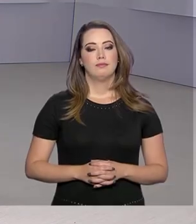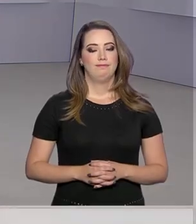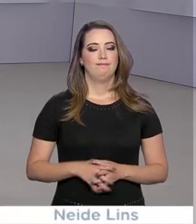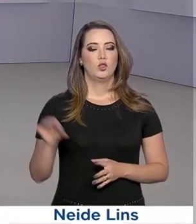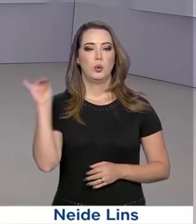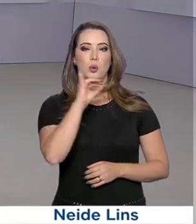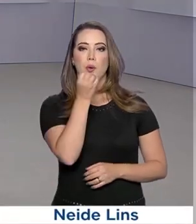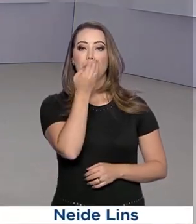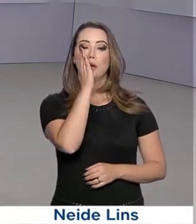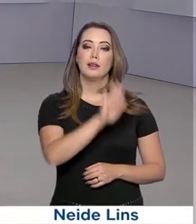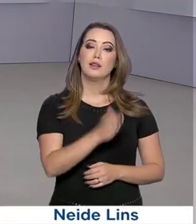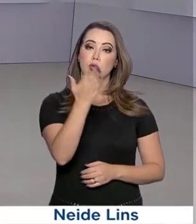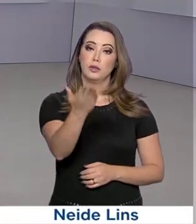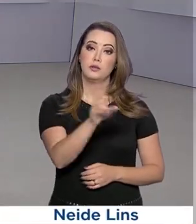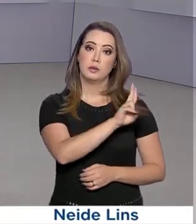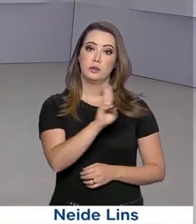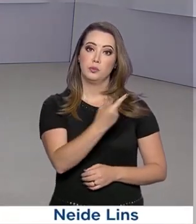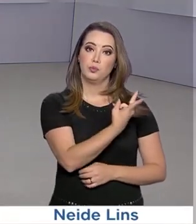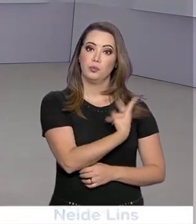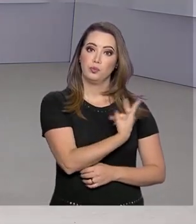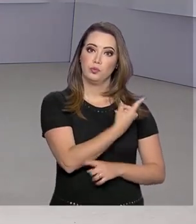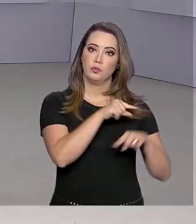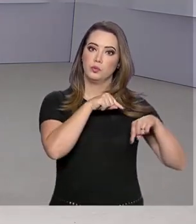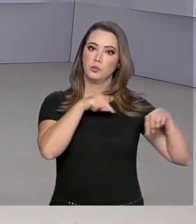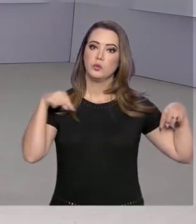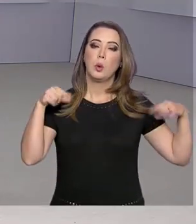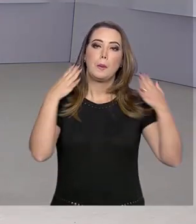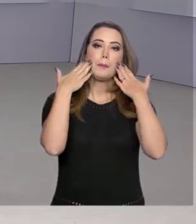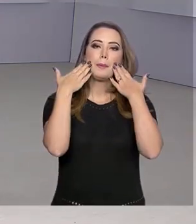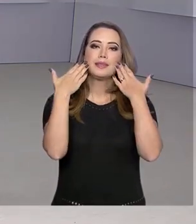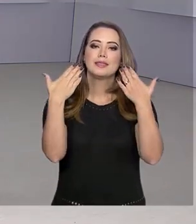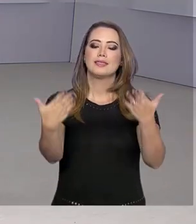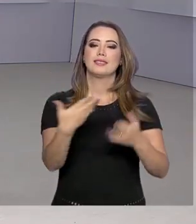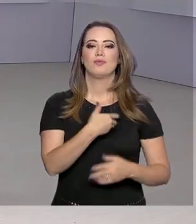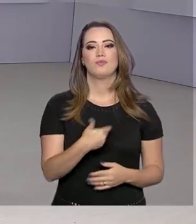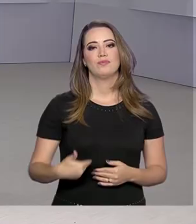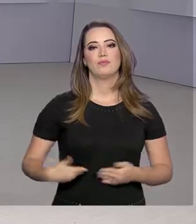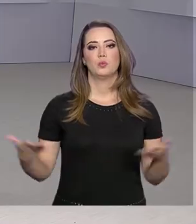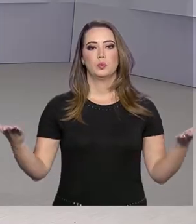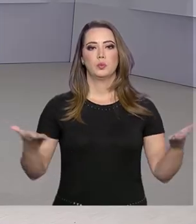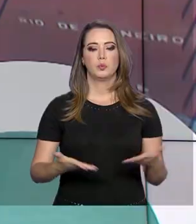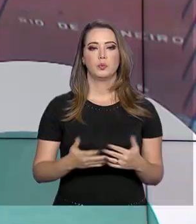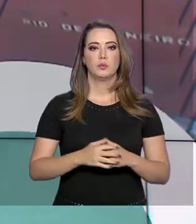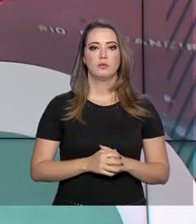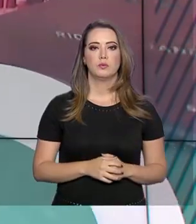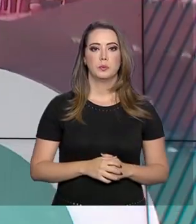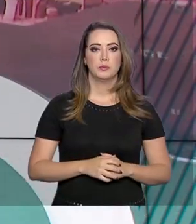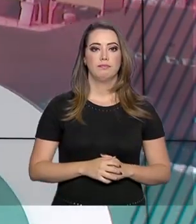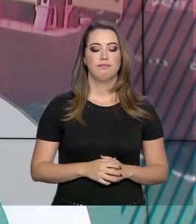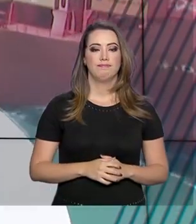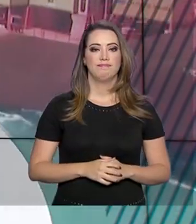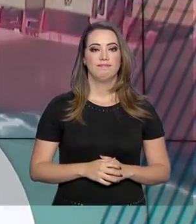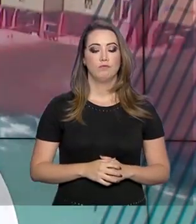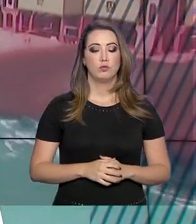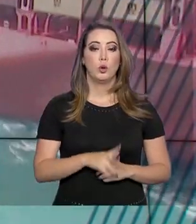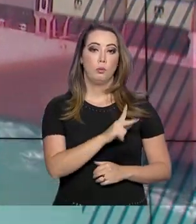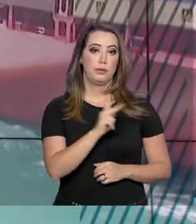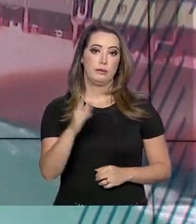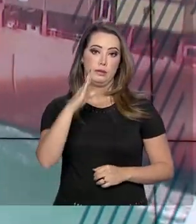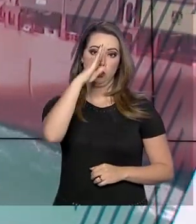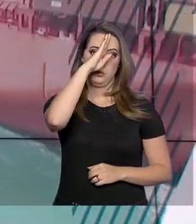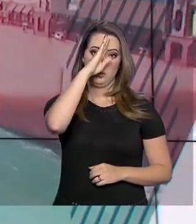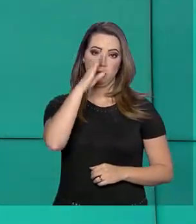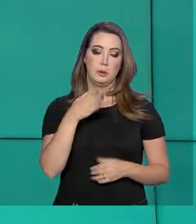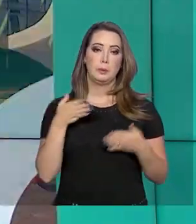Olá, boa tarde para você, eu sou Roberto Camargo e estamos de volta com mais uma edição do Governo Agora. O presidente Jair